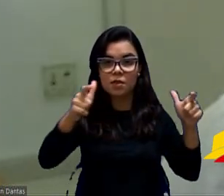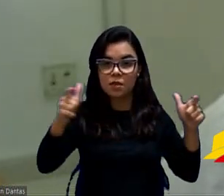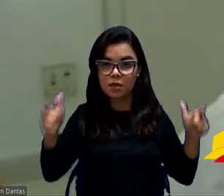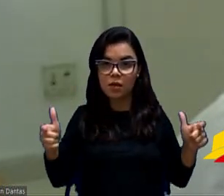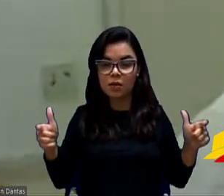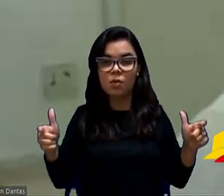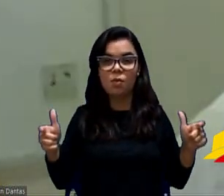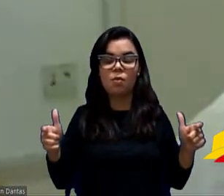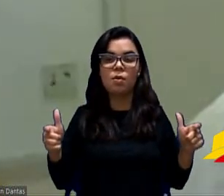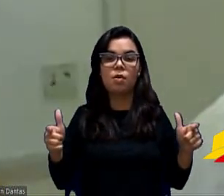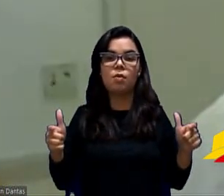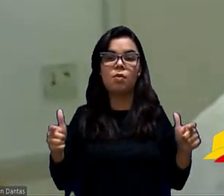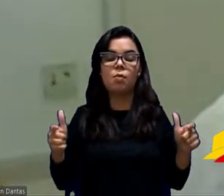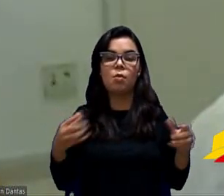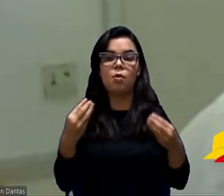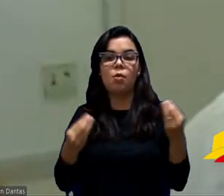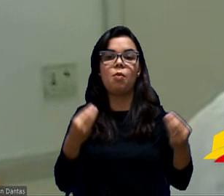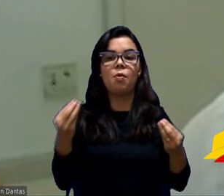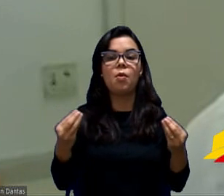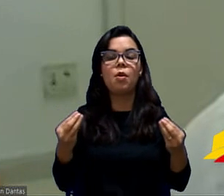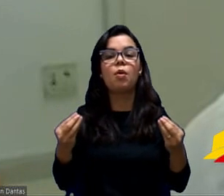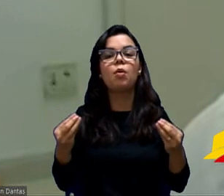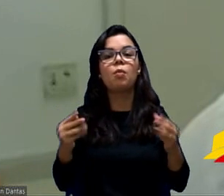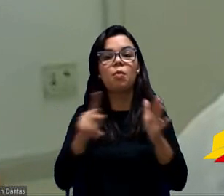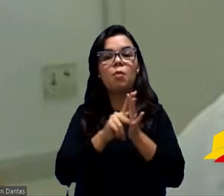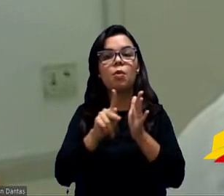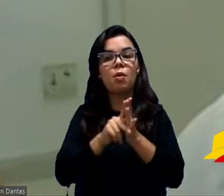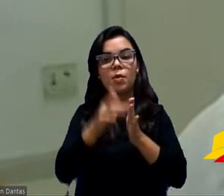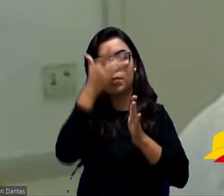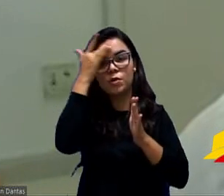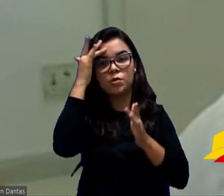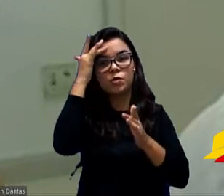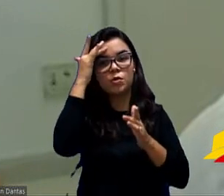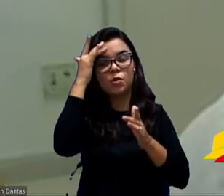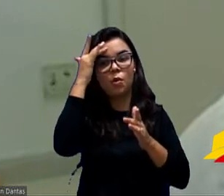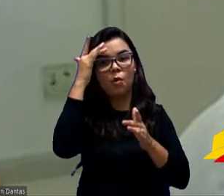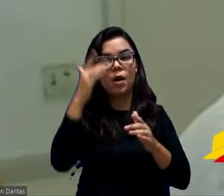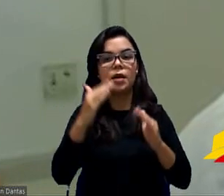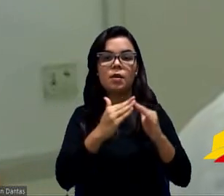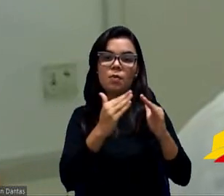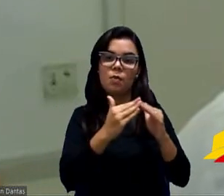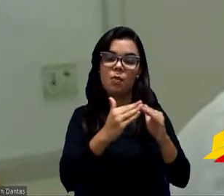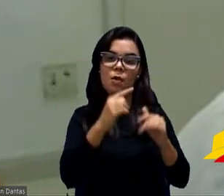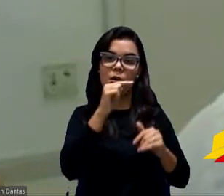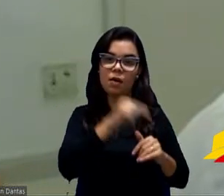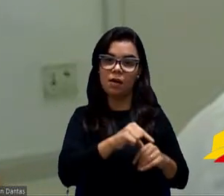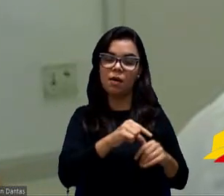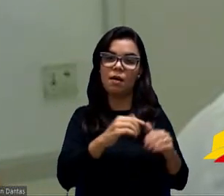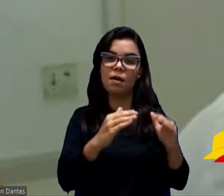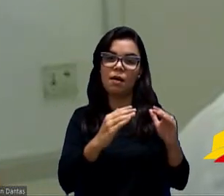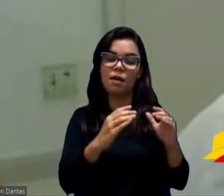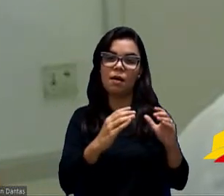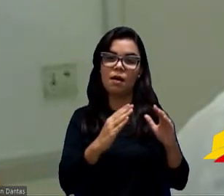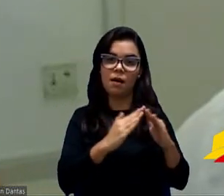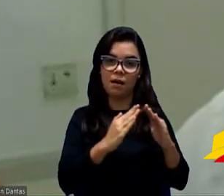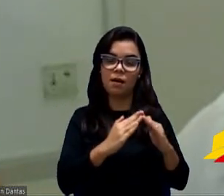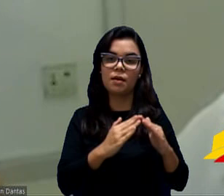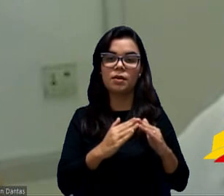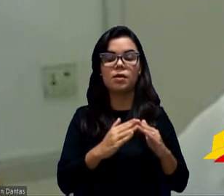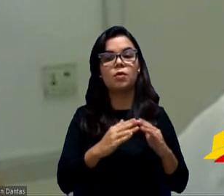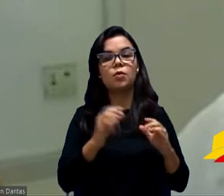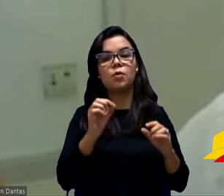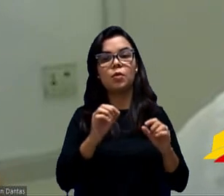pelo próprio usuário, tá bom? urbanizando favelas, urbanizando os bairros e